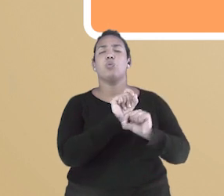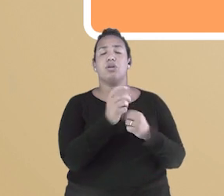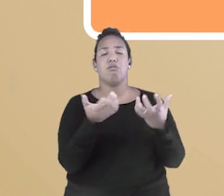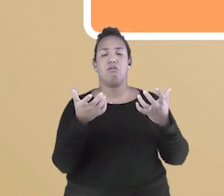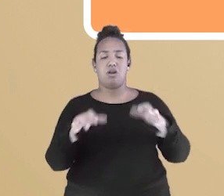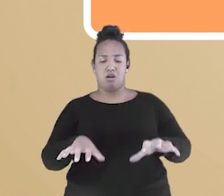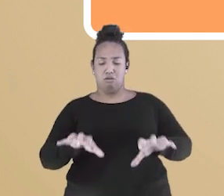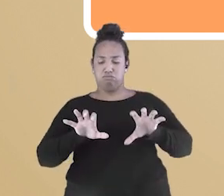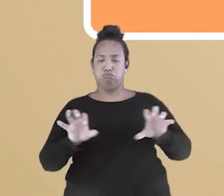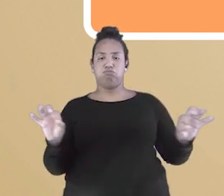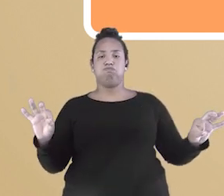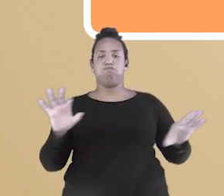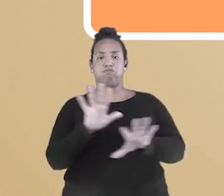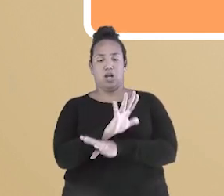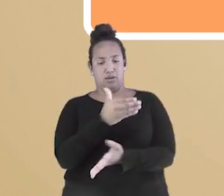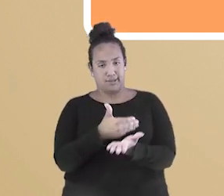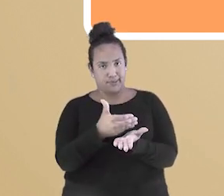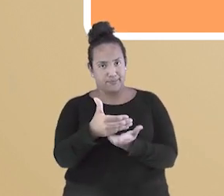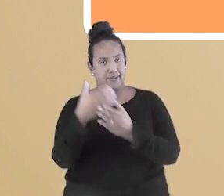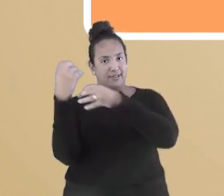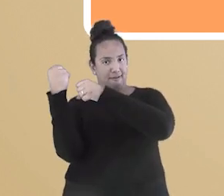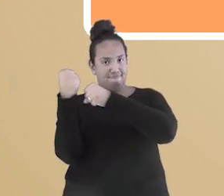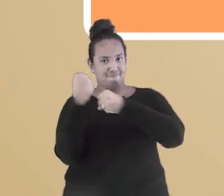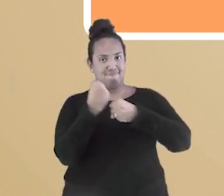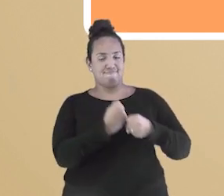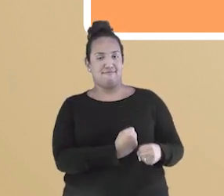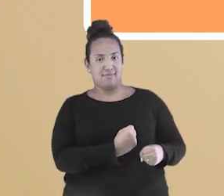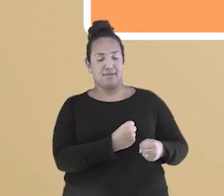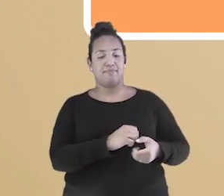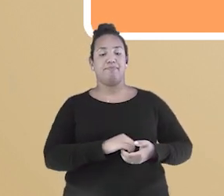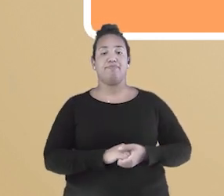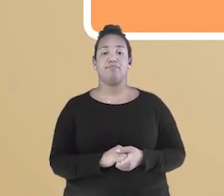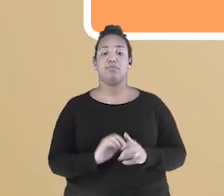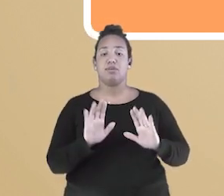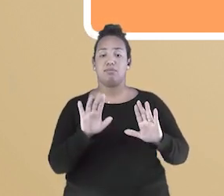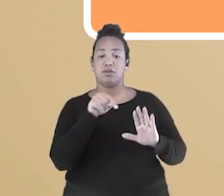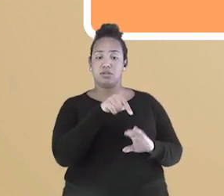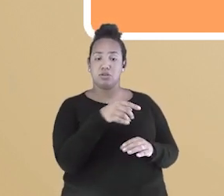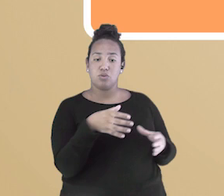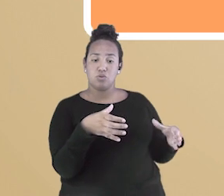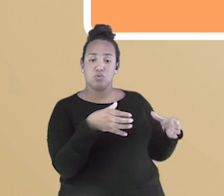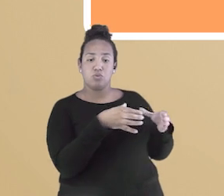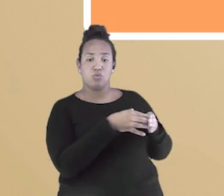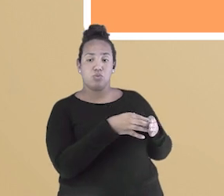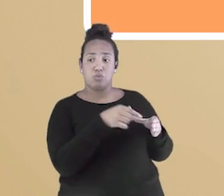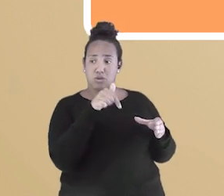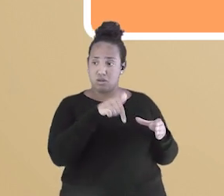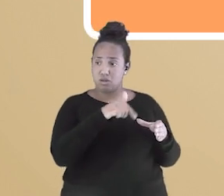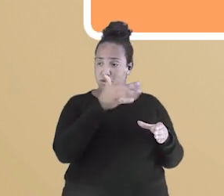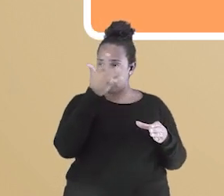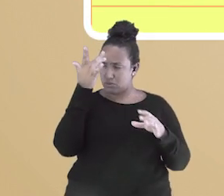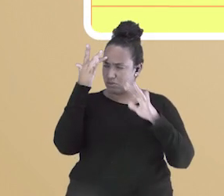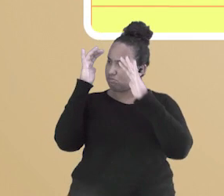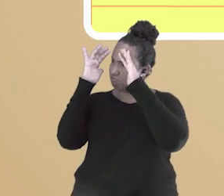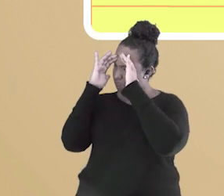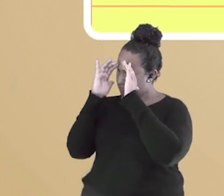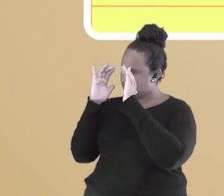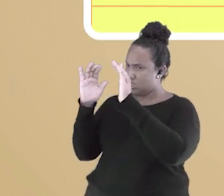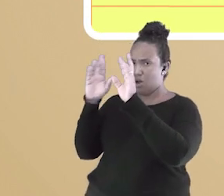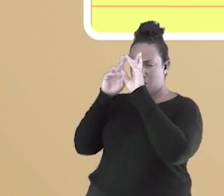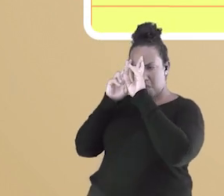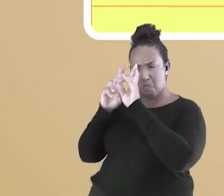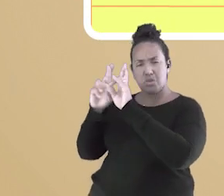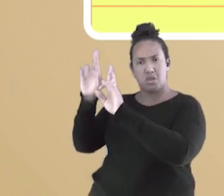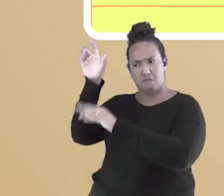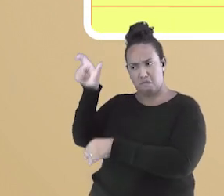Apesar de uma posse da monarquia, esses republicanos possuíam um grande respeito pela figura do imperador. Por ser